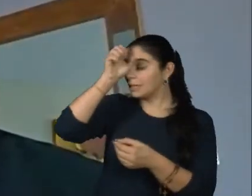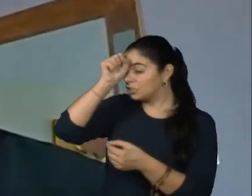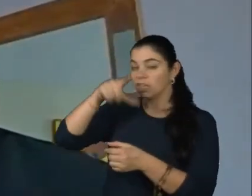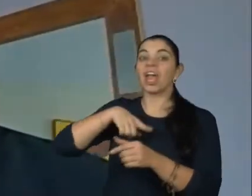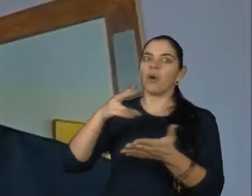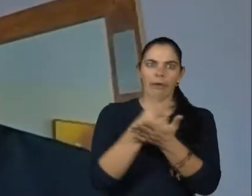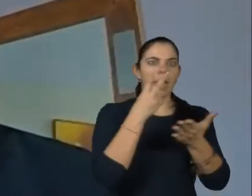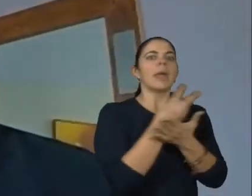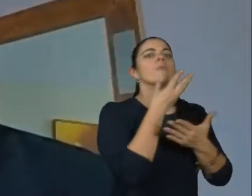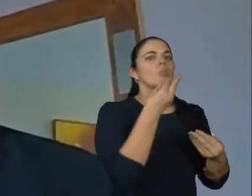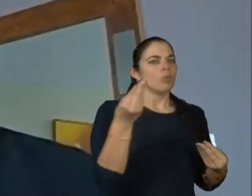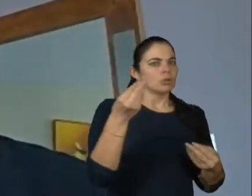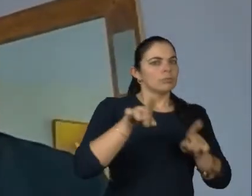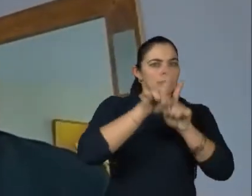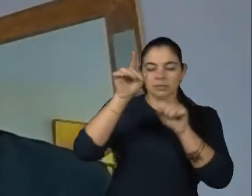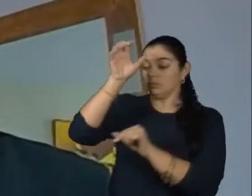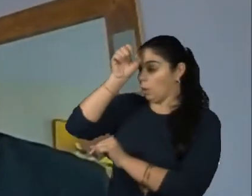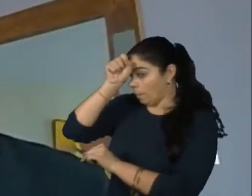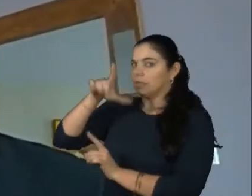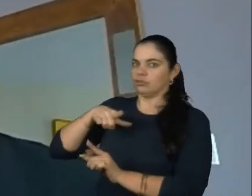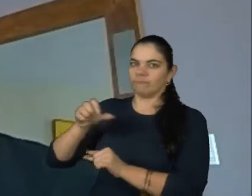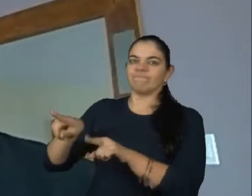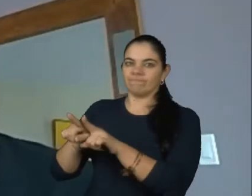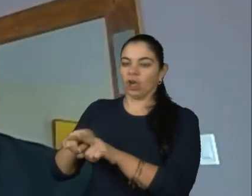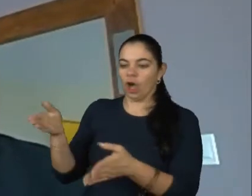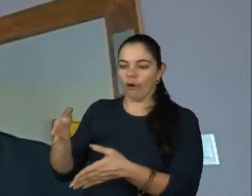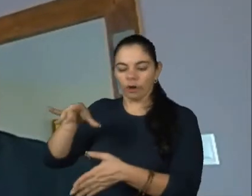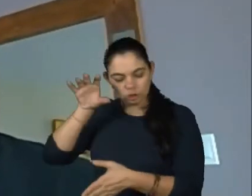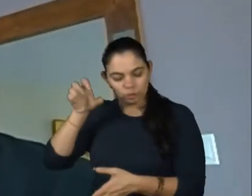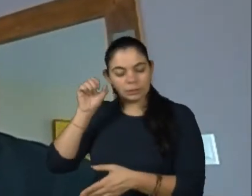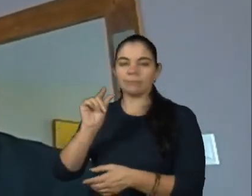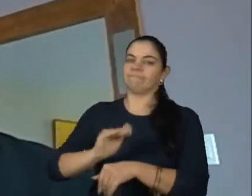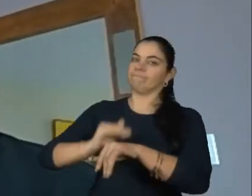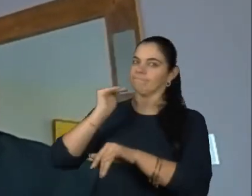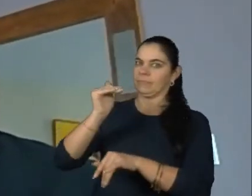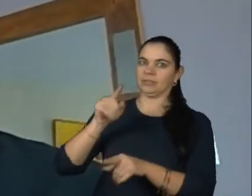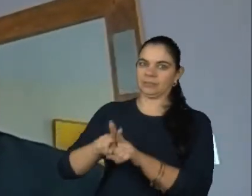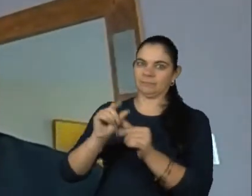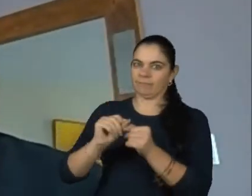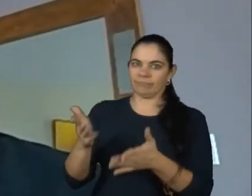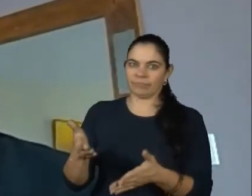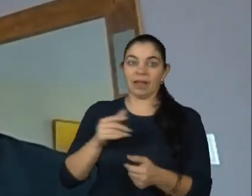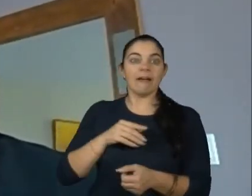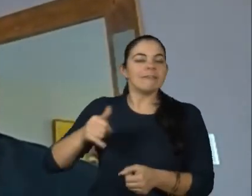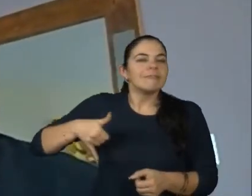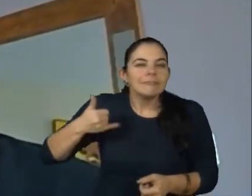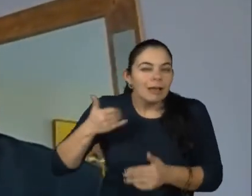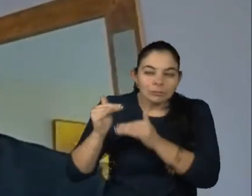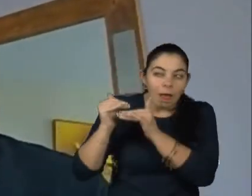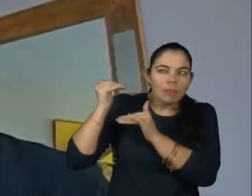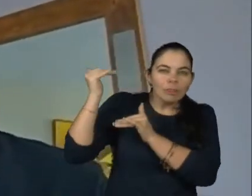precisam ficar cometendo o mesmo erro. Aí, nessa idade mais